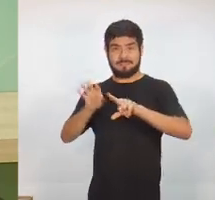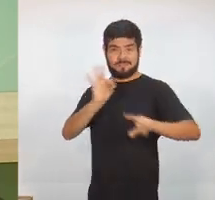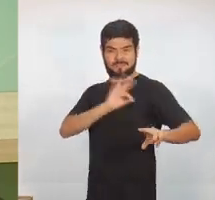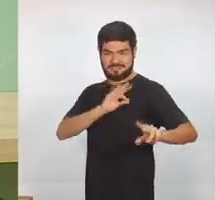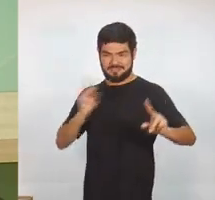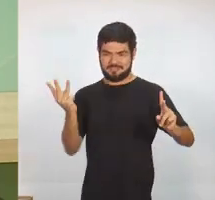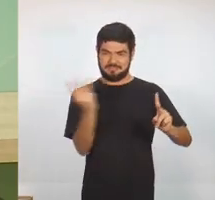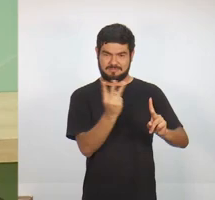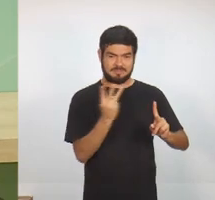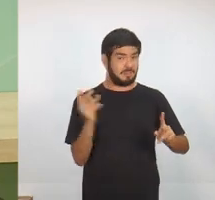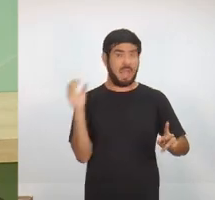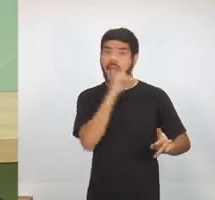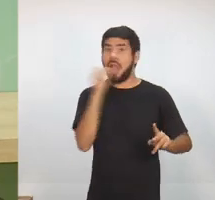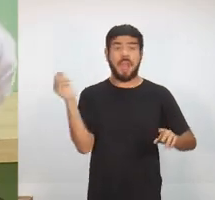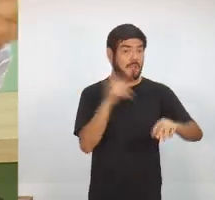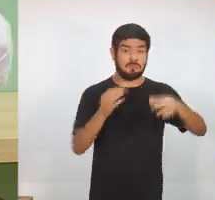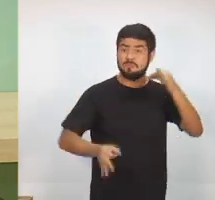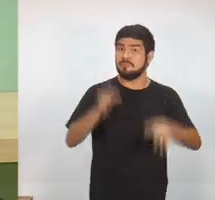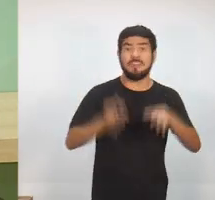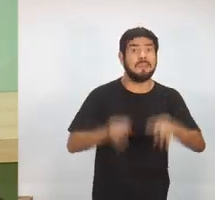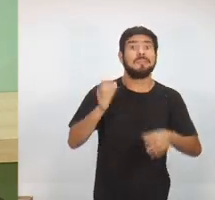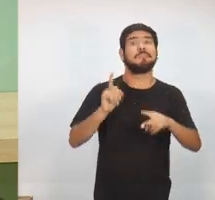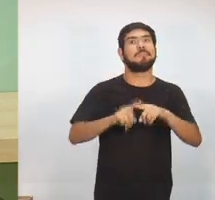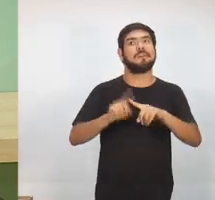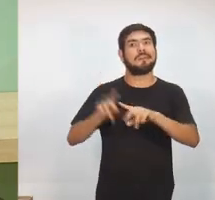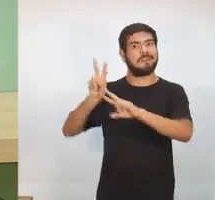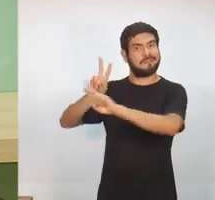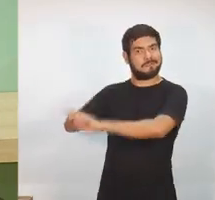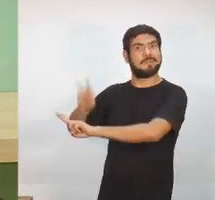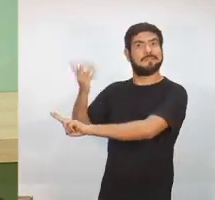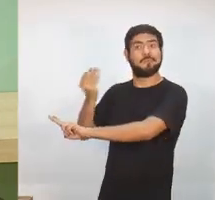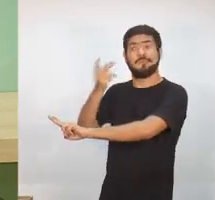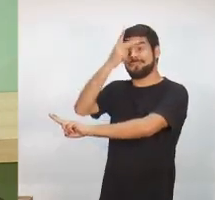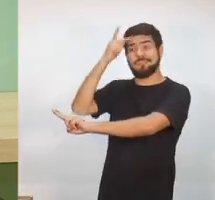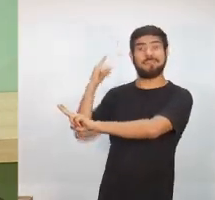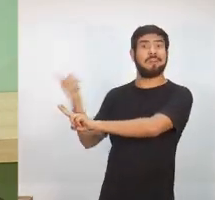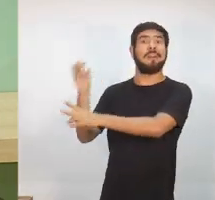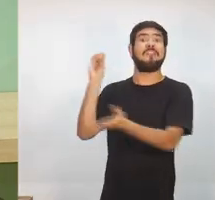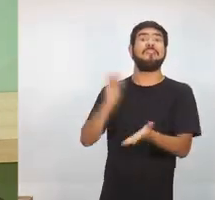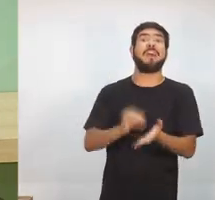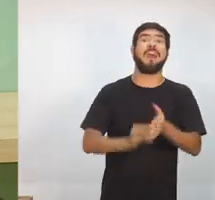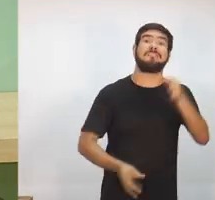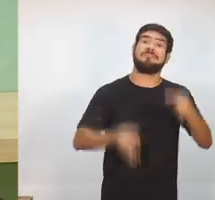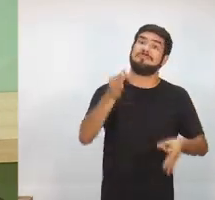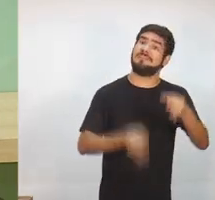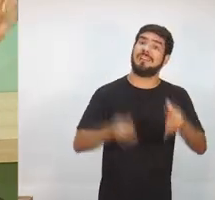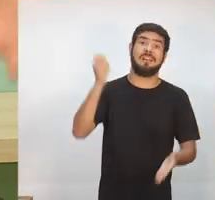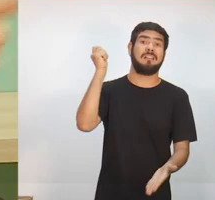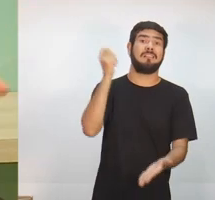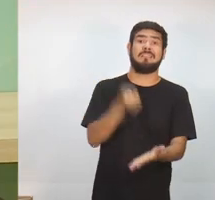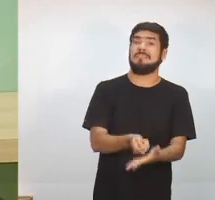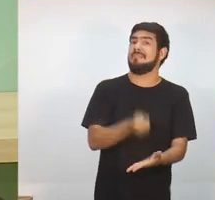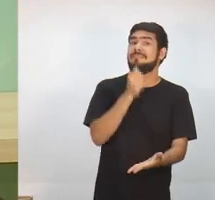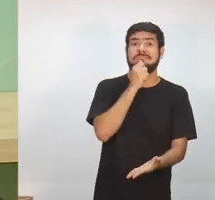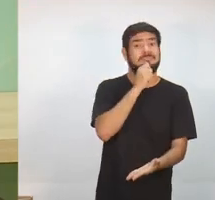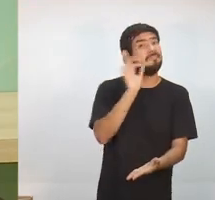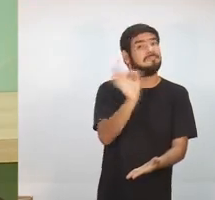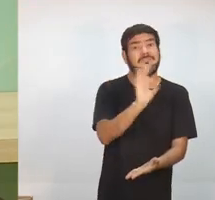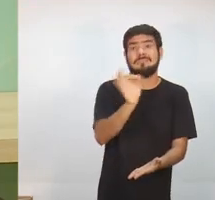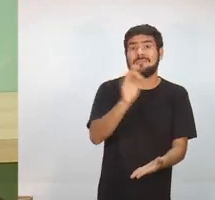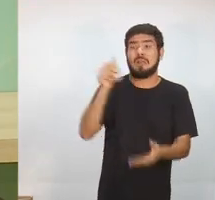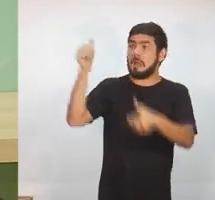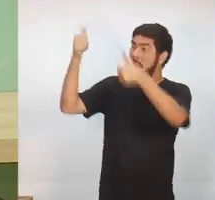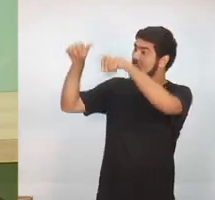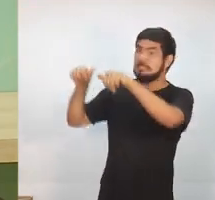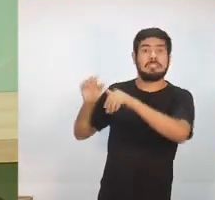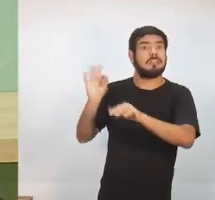pessoas. Porque existe um contingente dentro dos presídios, enorme, que não foram julgados, que não foi analisado o caso. E